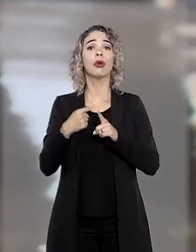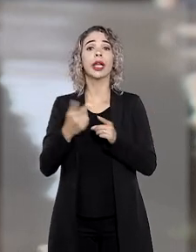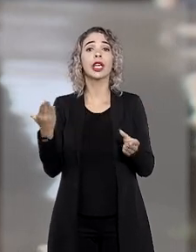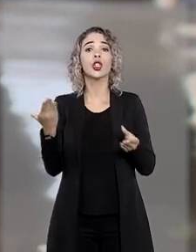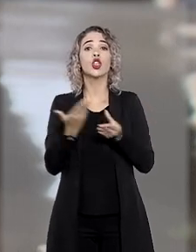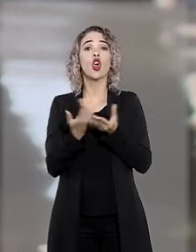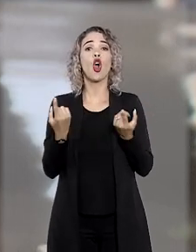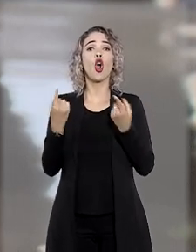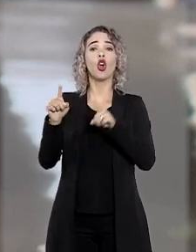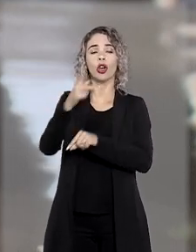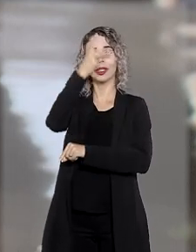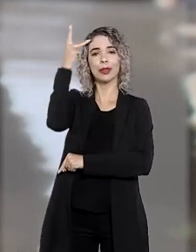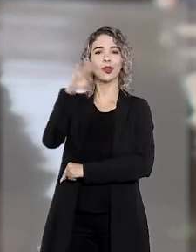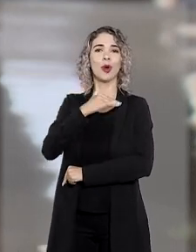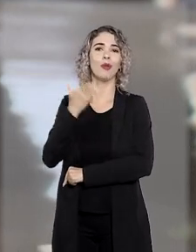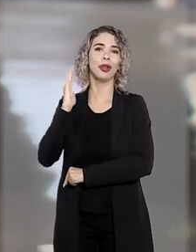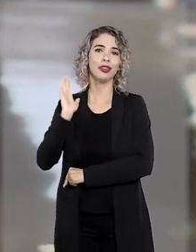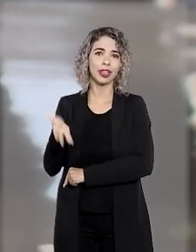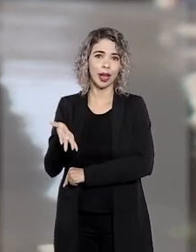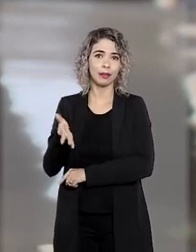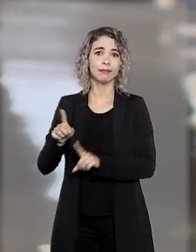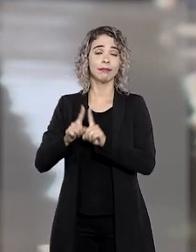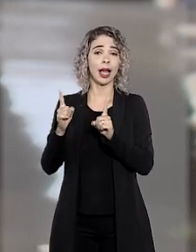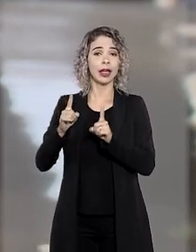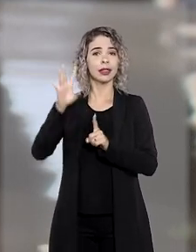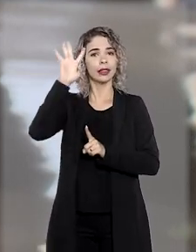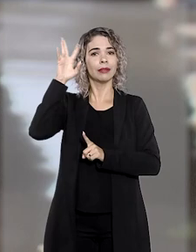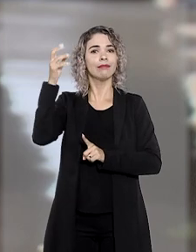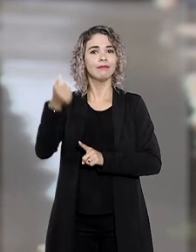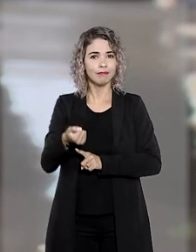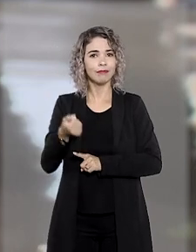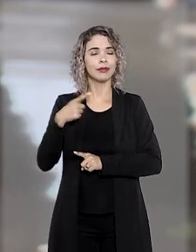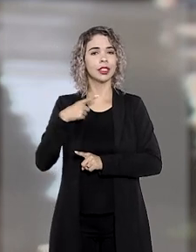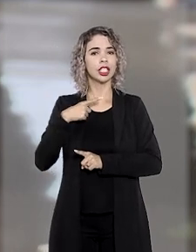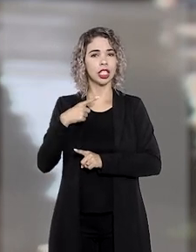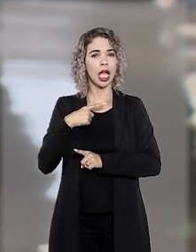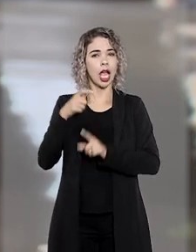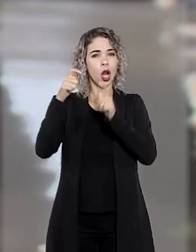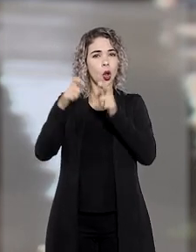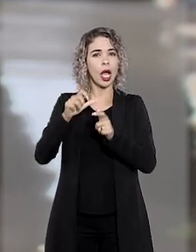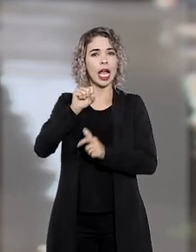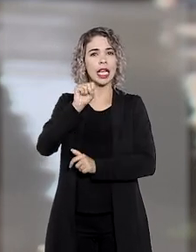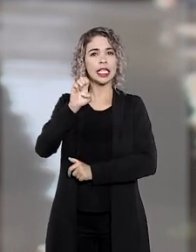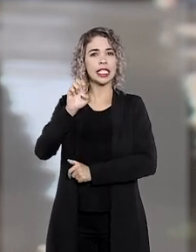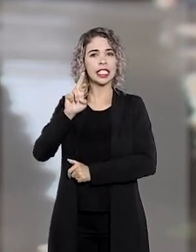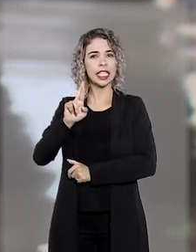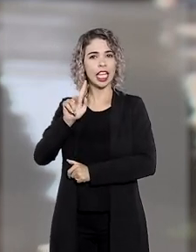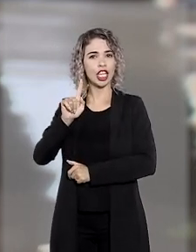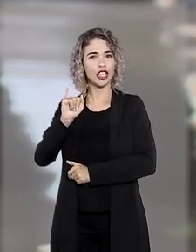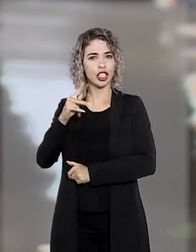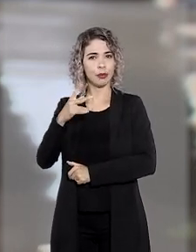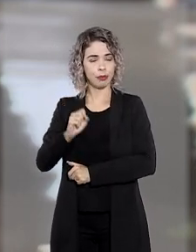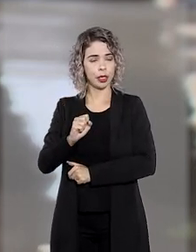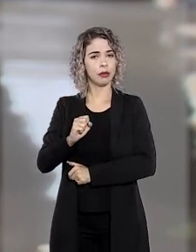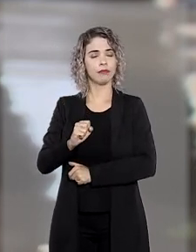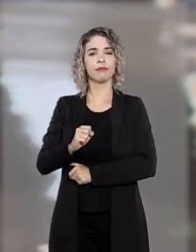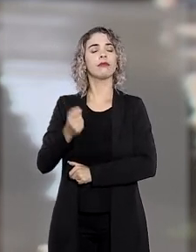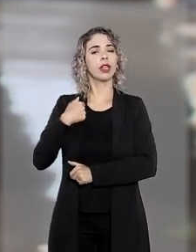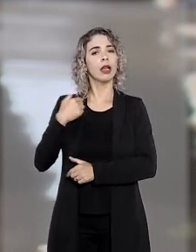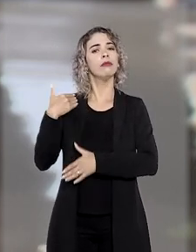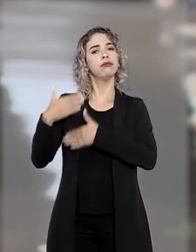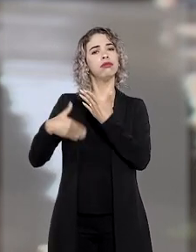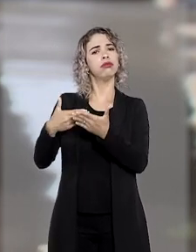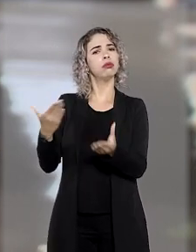a ação foi ajuizada contra réu já falecido. O Tribunal de Justiça de Sergipe reformou a sentença e determinou o